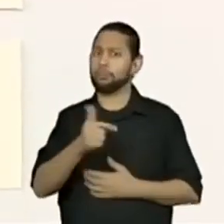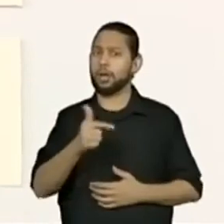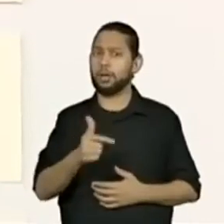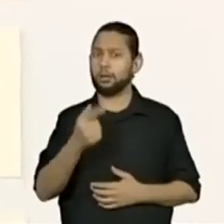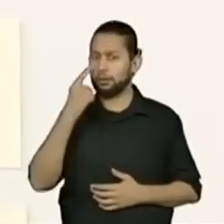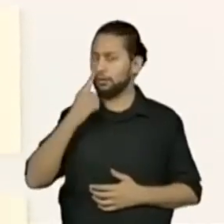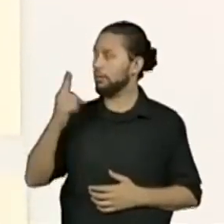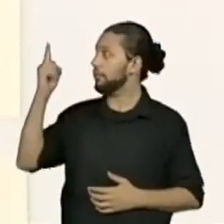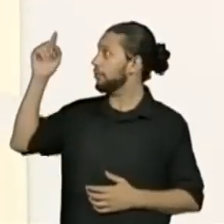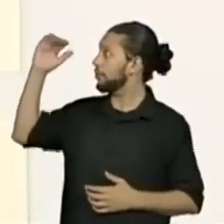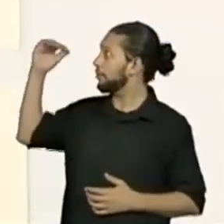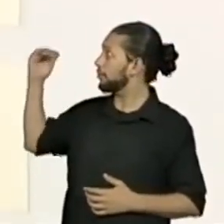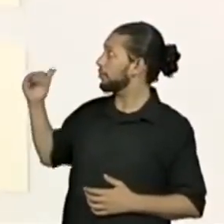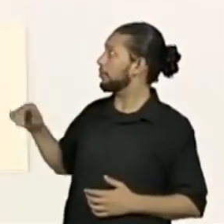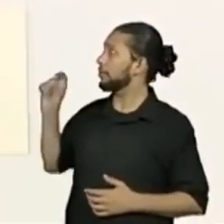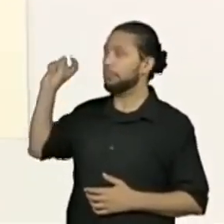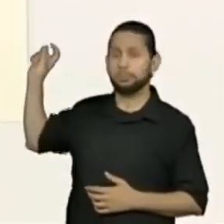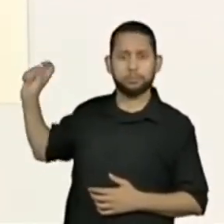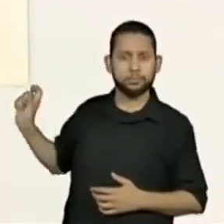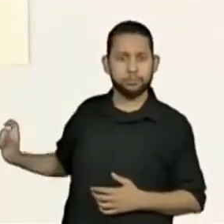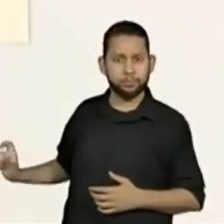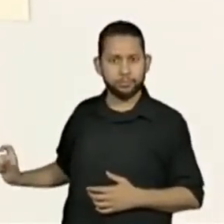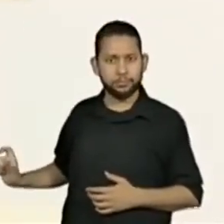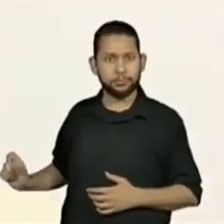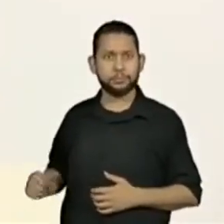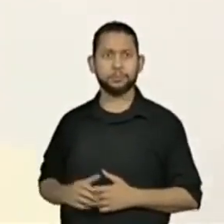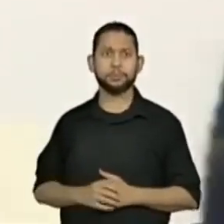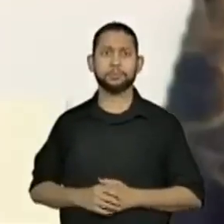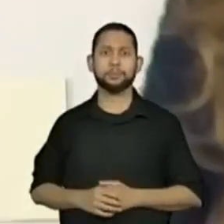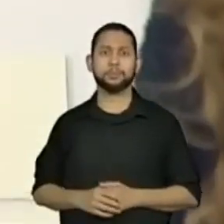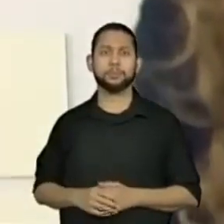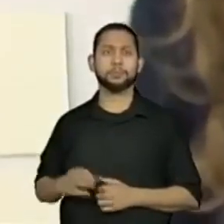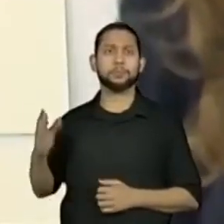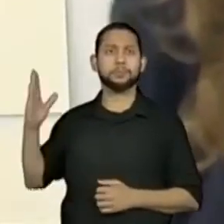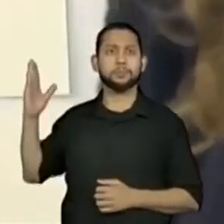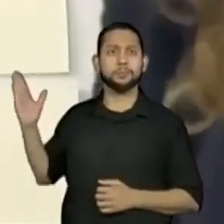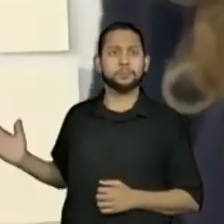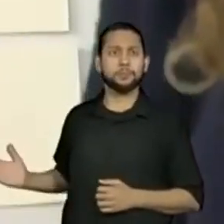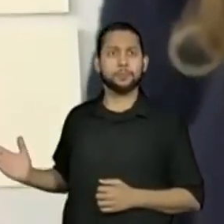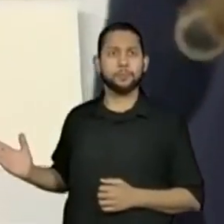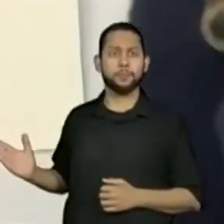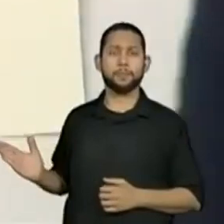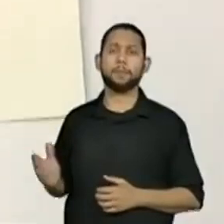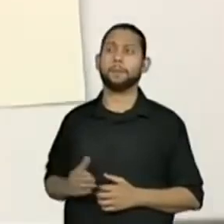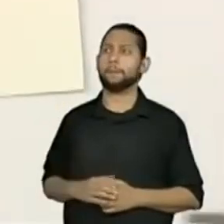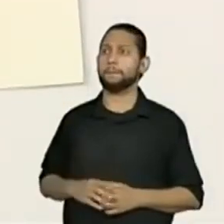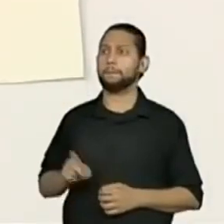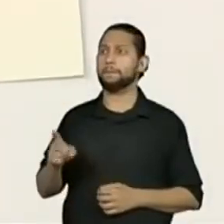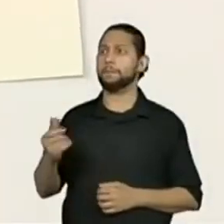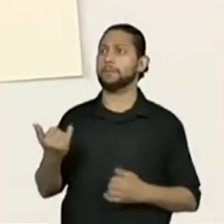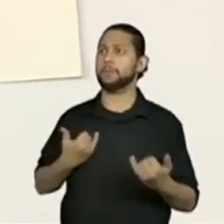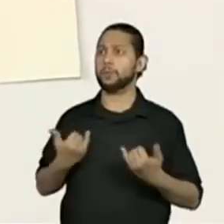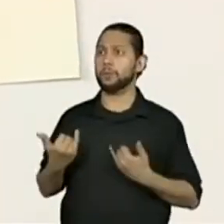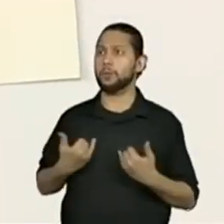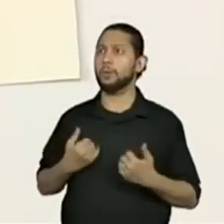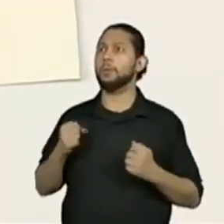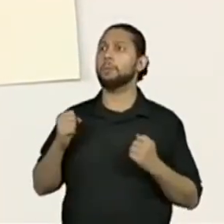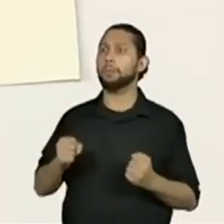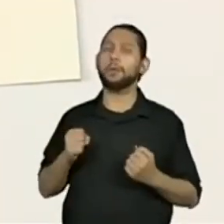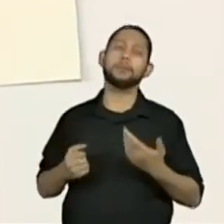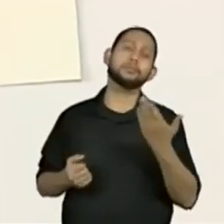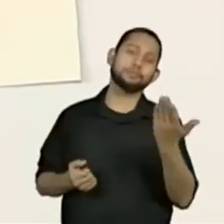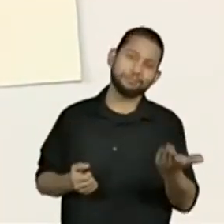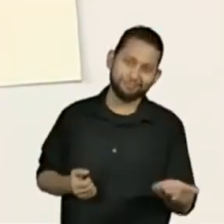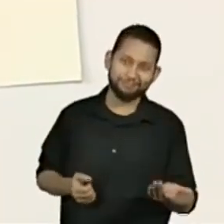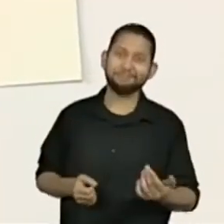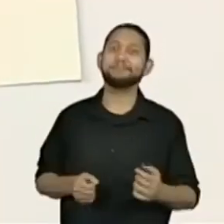borboletas. Então, seriam, olha só, já estão falando aí que poderia ser praças.